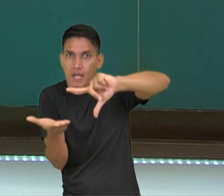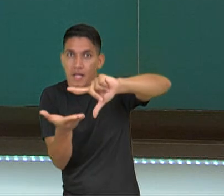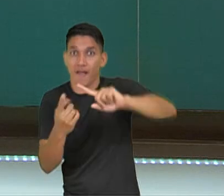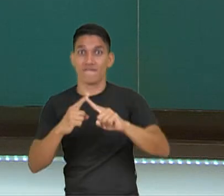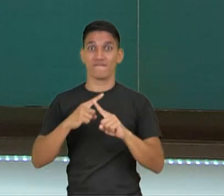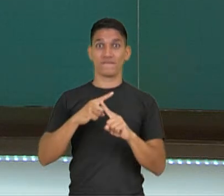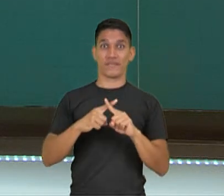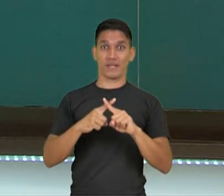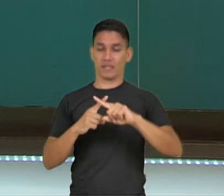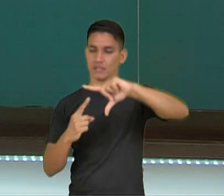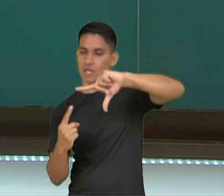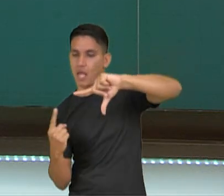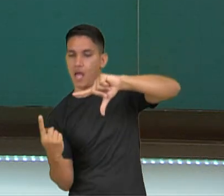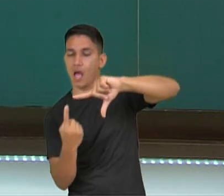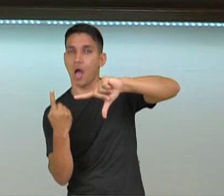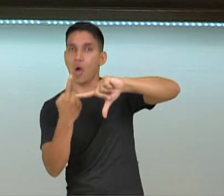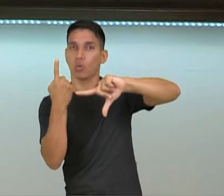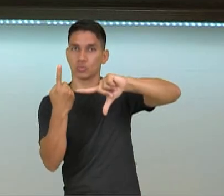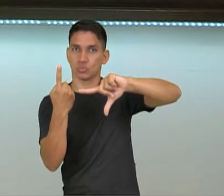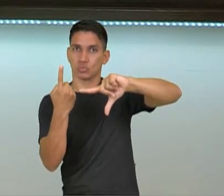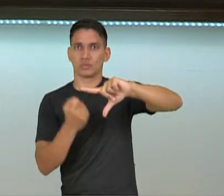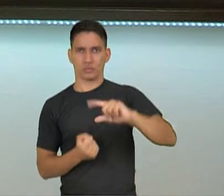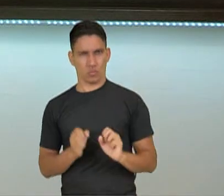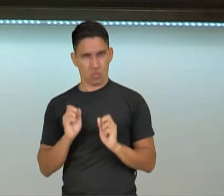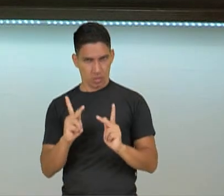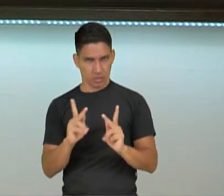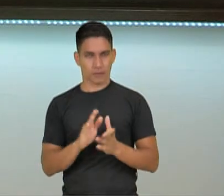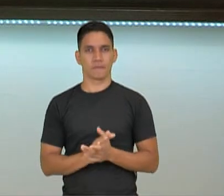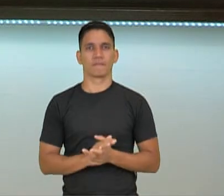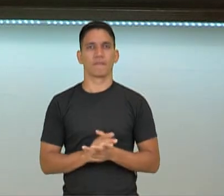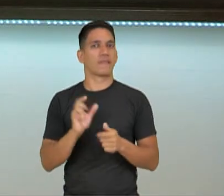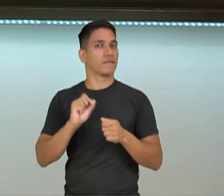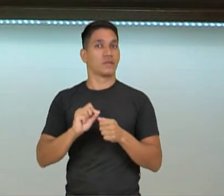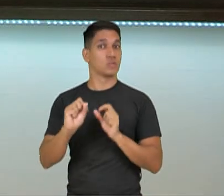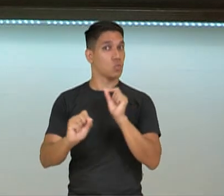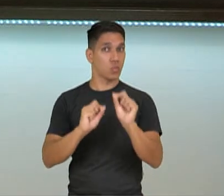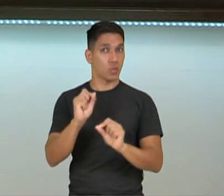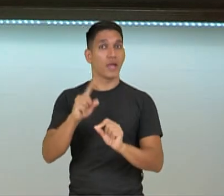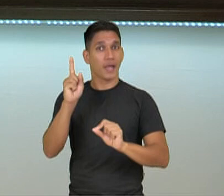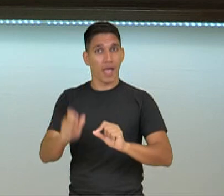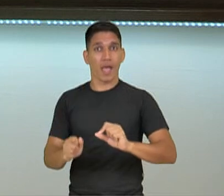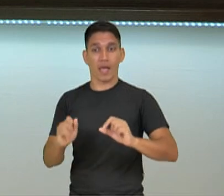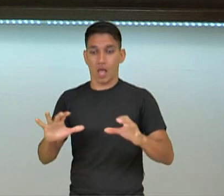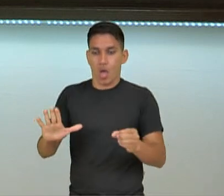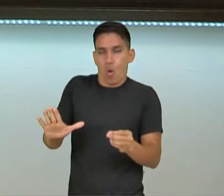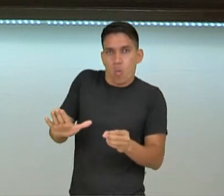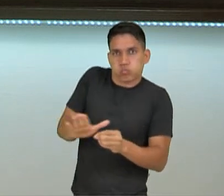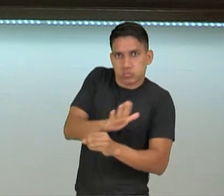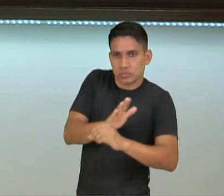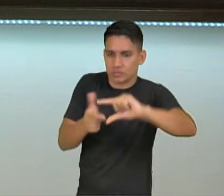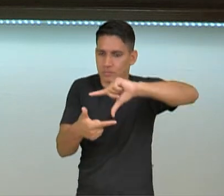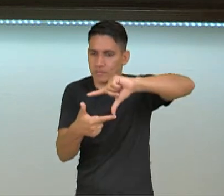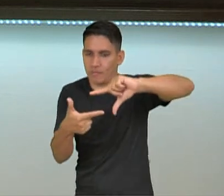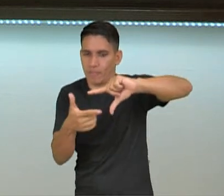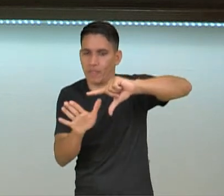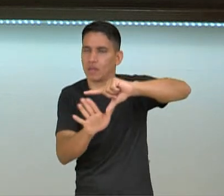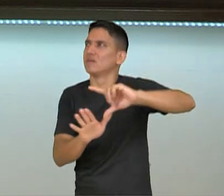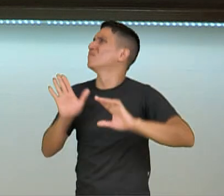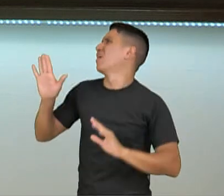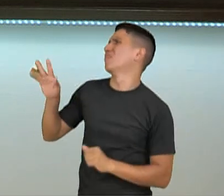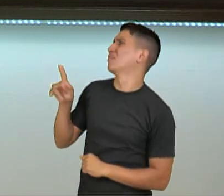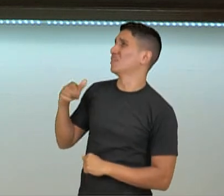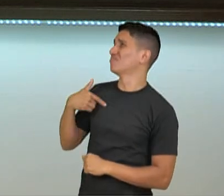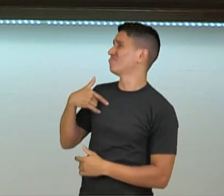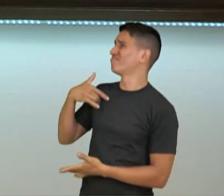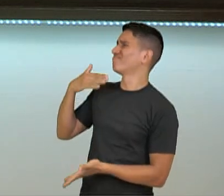medida do que eu estou considerando como altura. Tudo bem? Para fazer o quê? O preenchimento. Mas professora, ainda não consegui